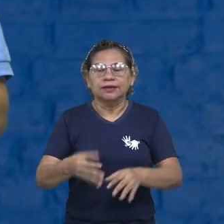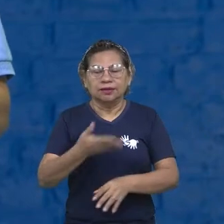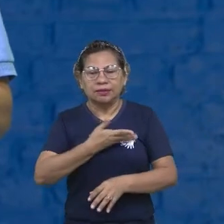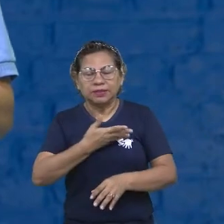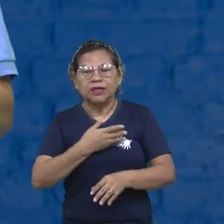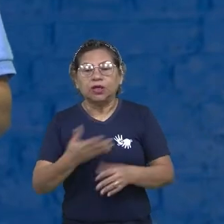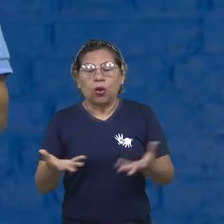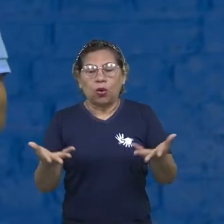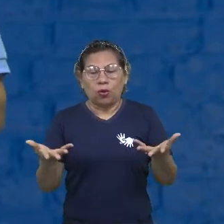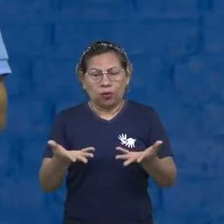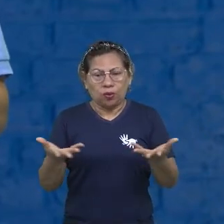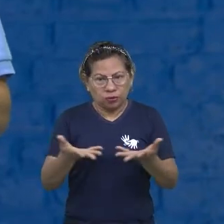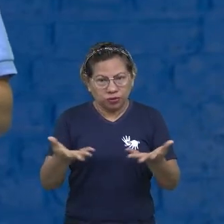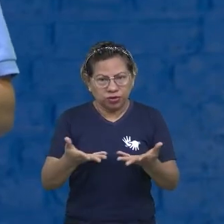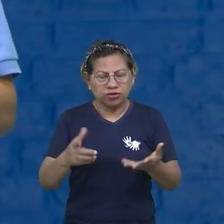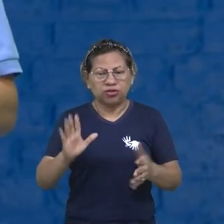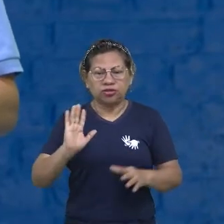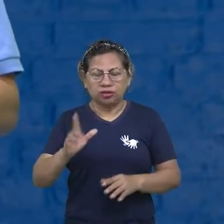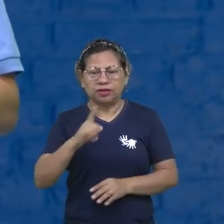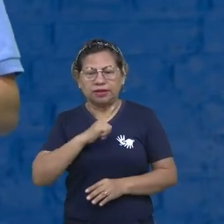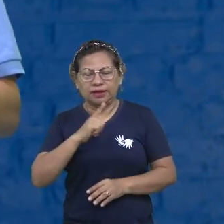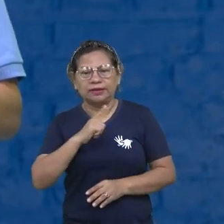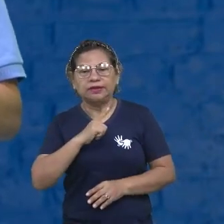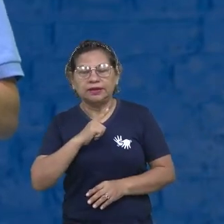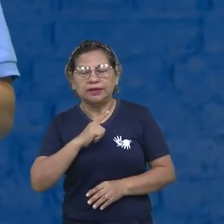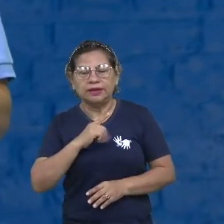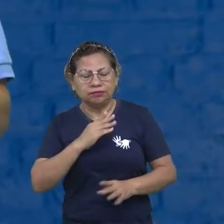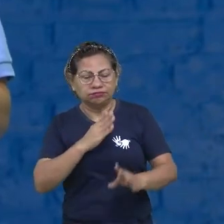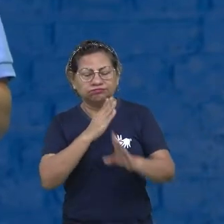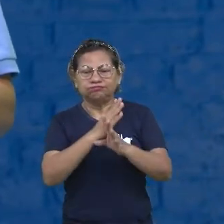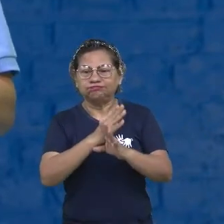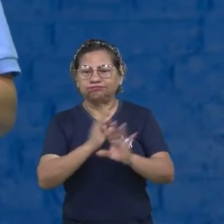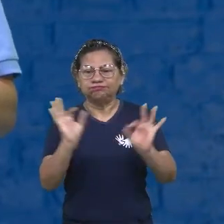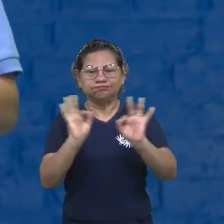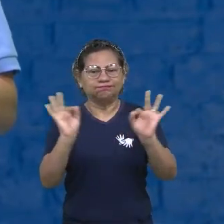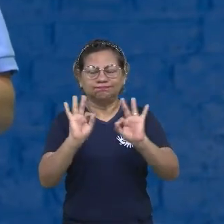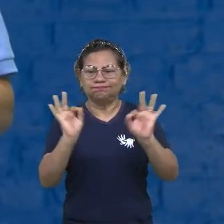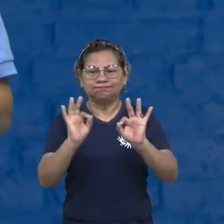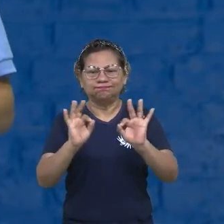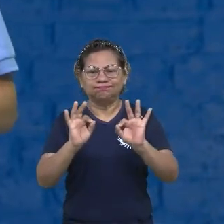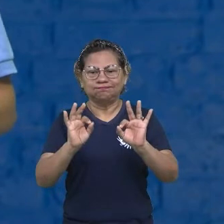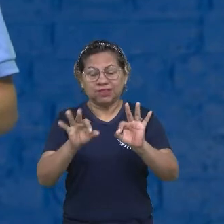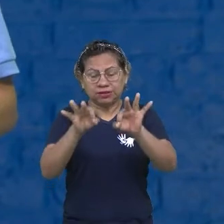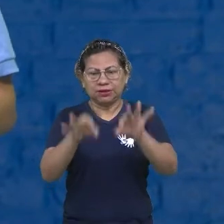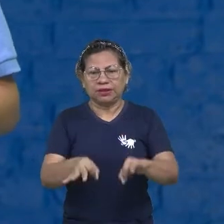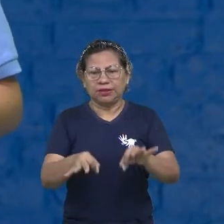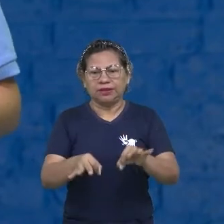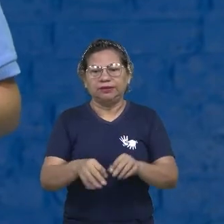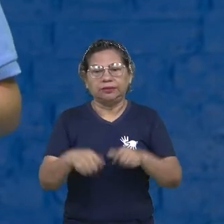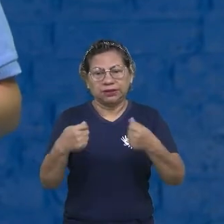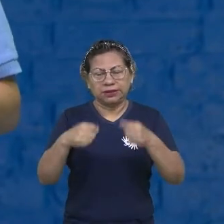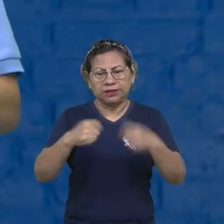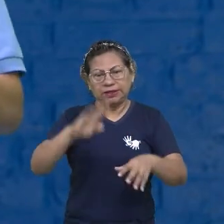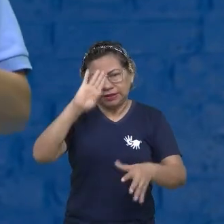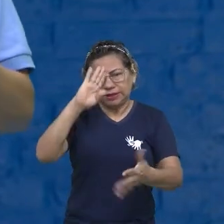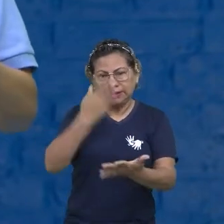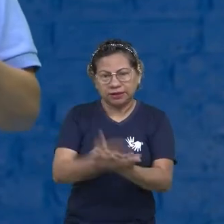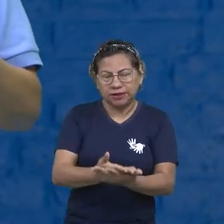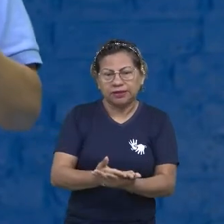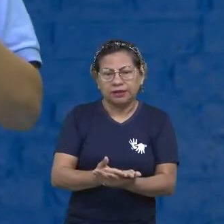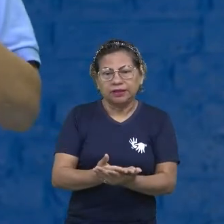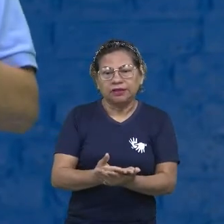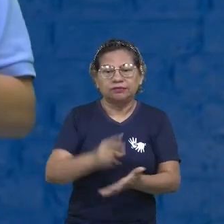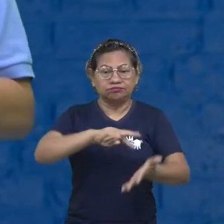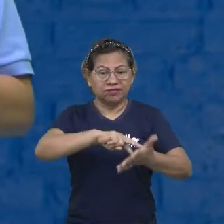relação se não der certo. Não tem um pensamento futuro. Então, nós temos que acreditar. Então, esse mundo sólido tem uma